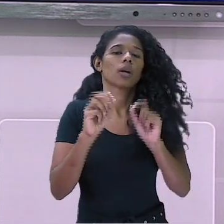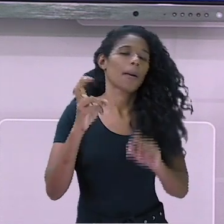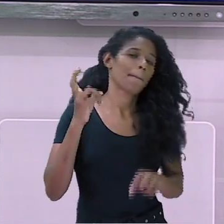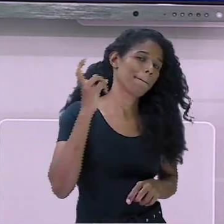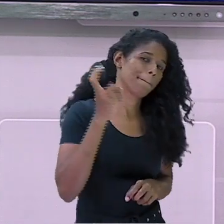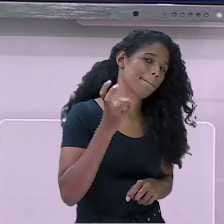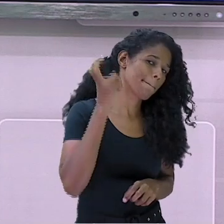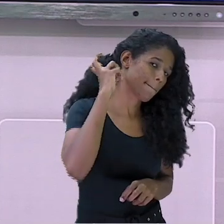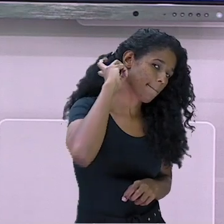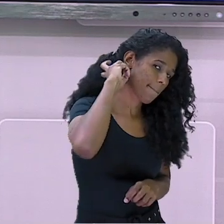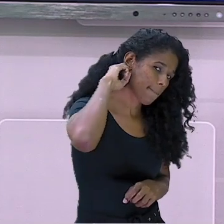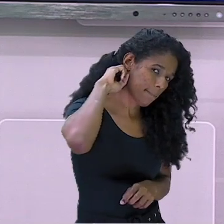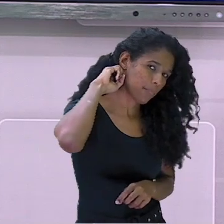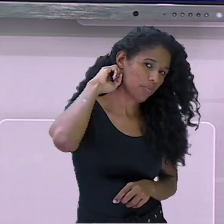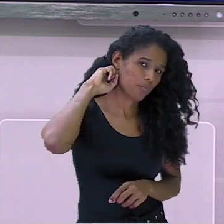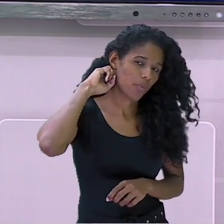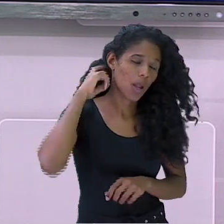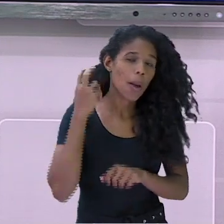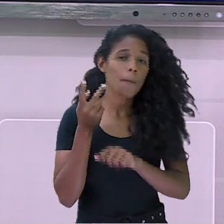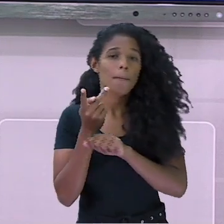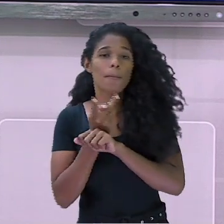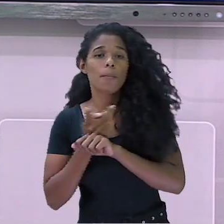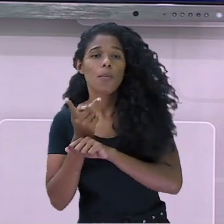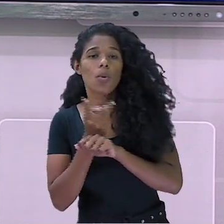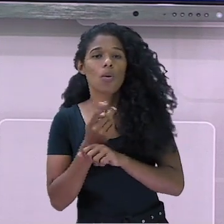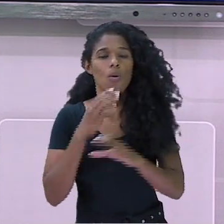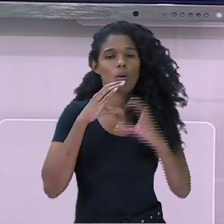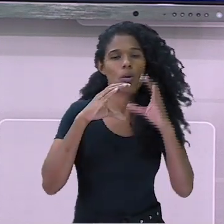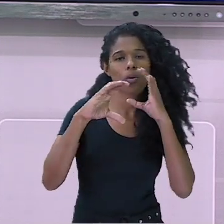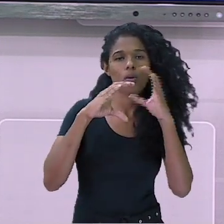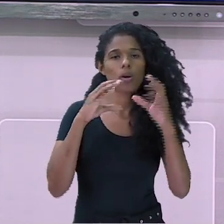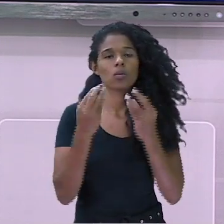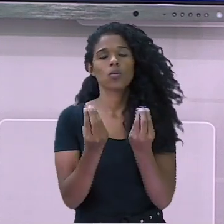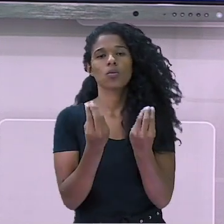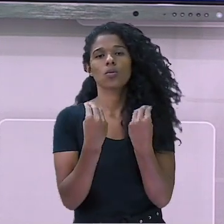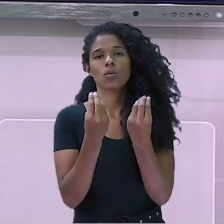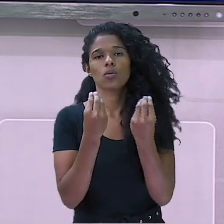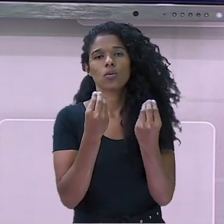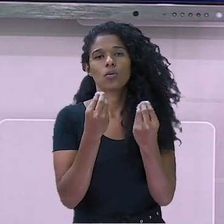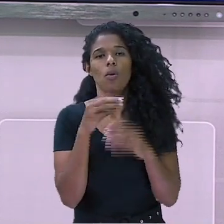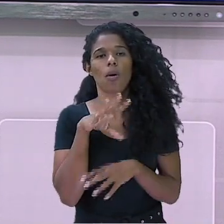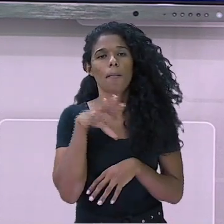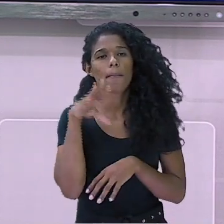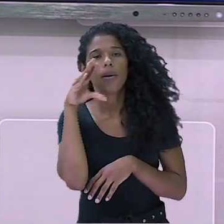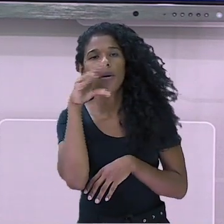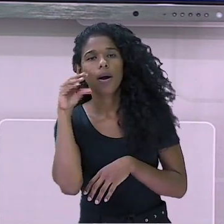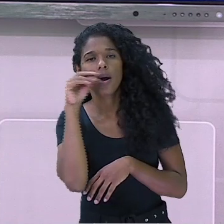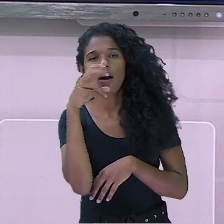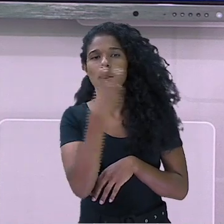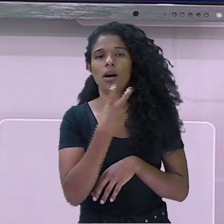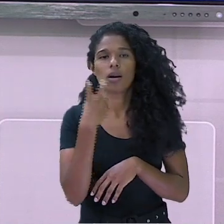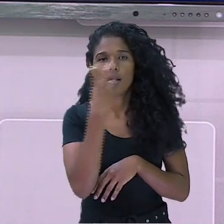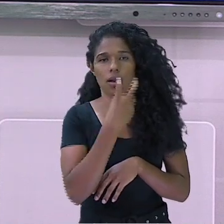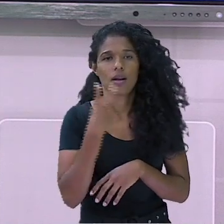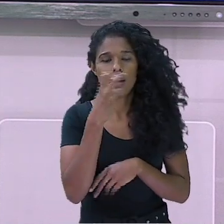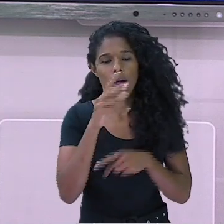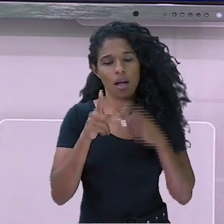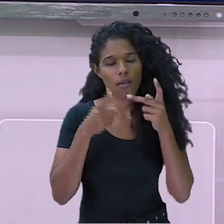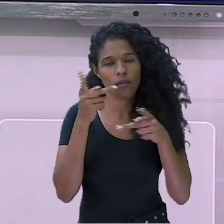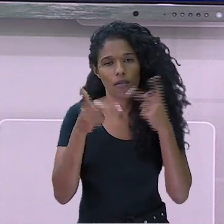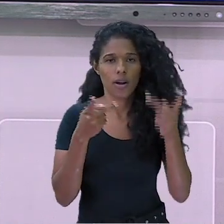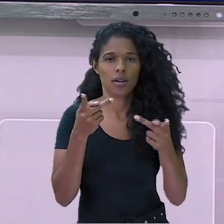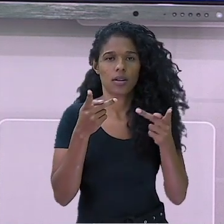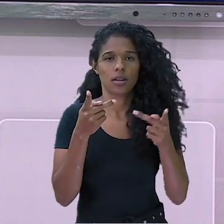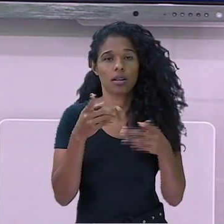comunicação através da oralidade, da fala e muitas vezes a pessoa com deficiência auditiva não se